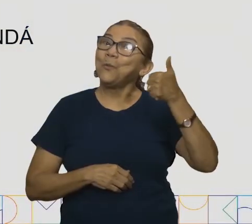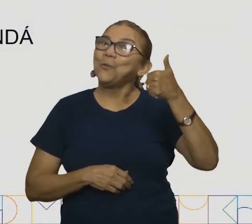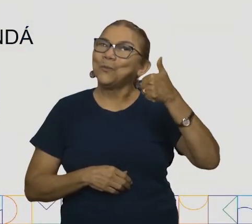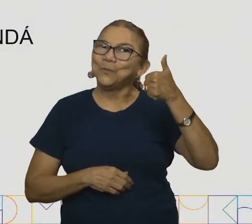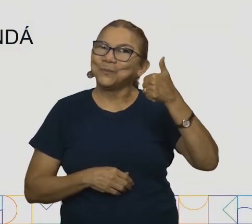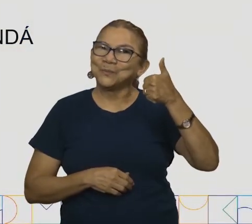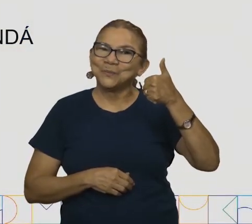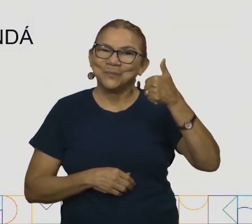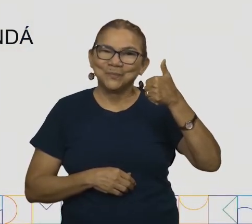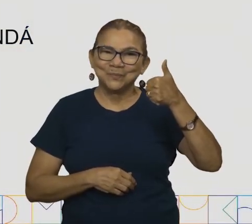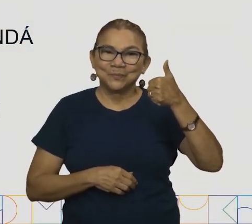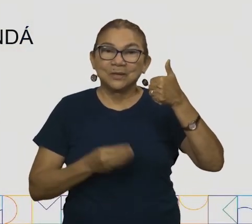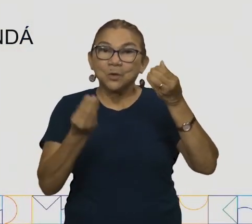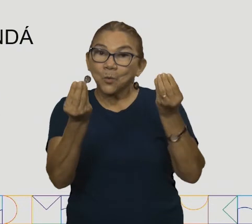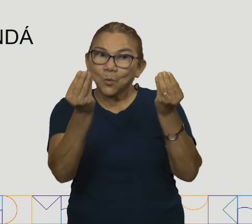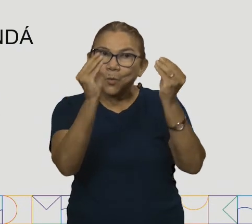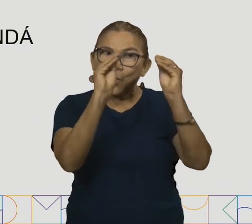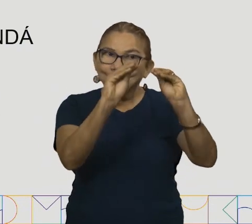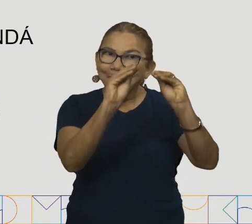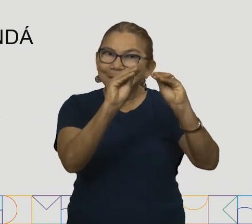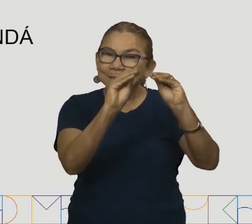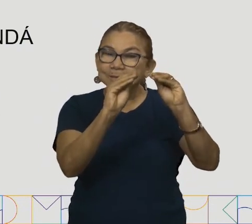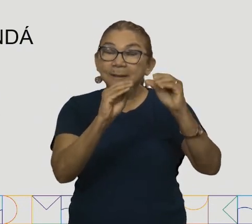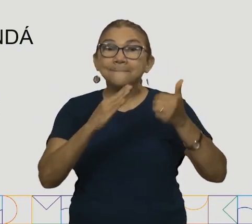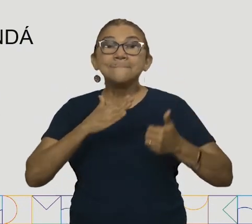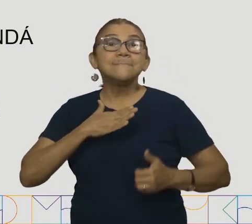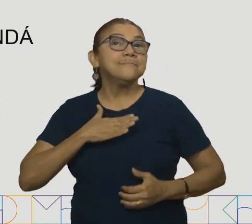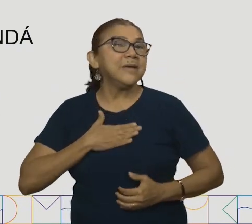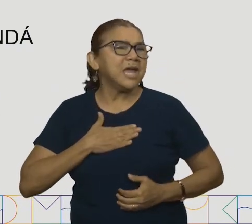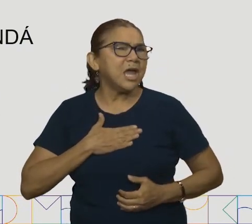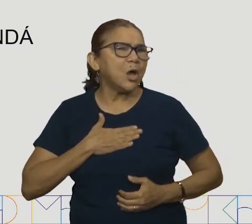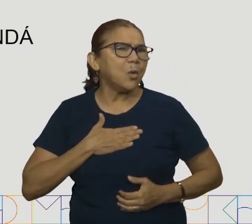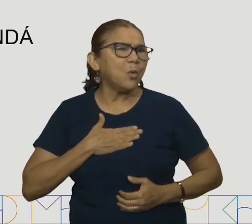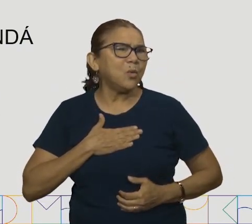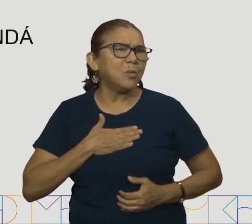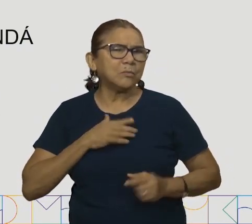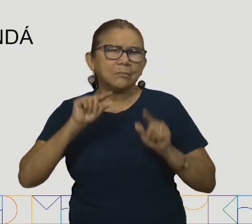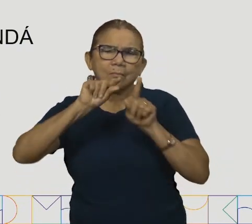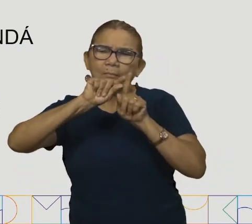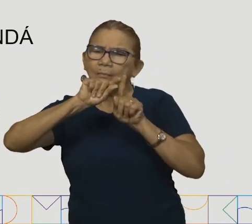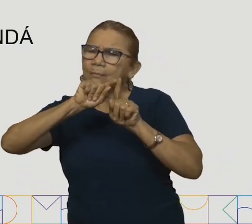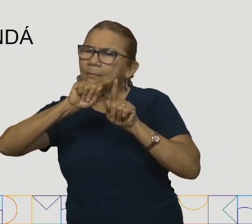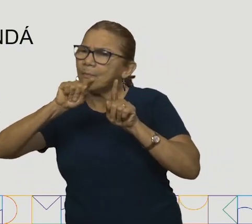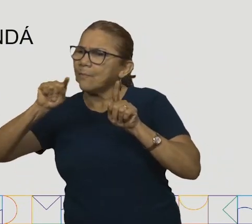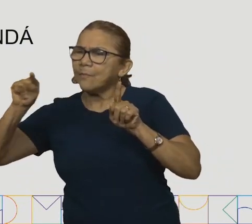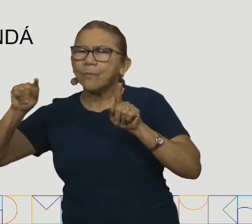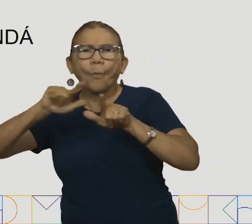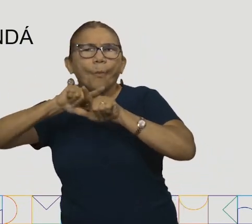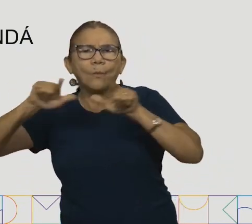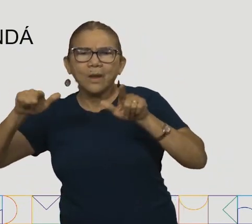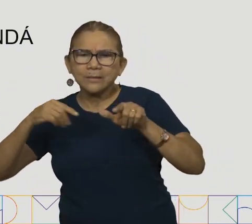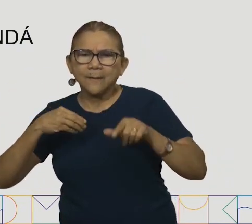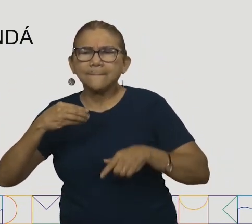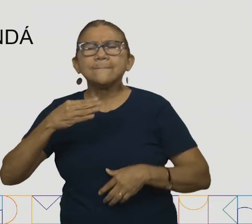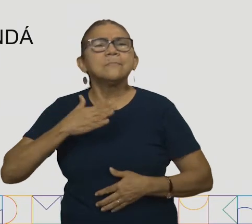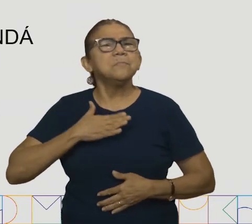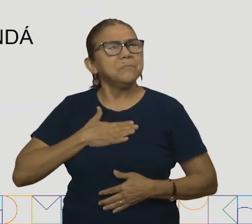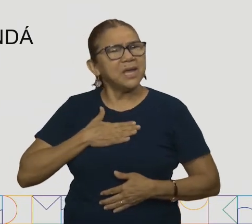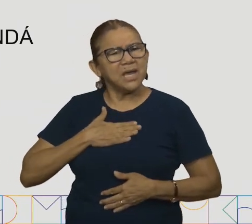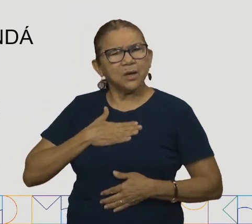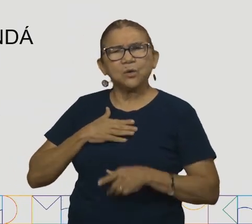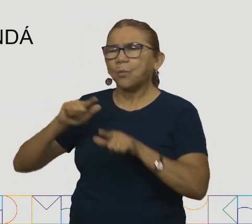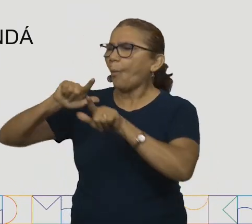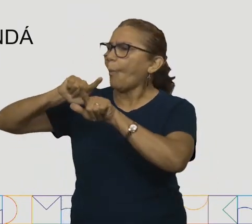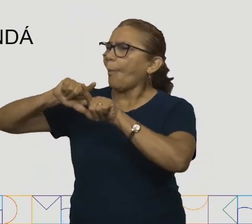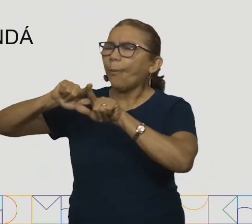Número 1. Complete os espaços. Meu? Meu? que será que é isso? Meu? O que será